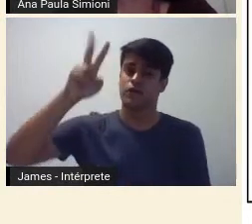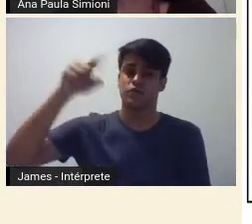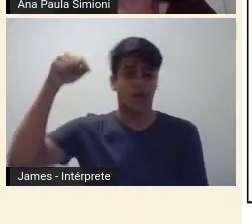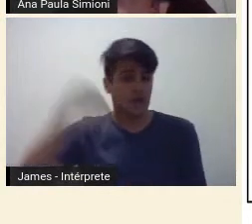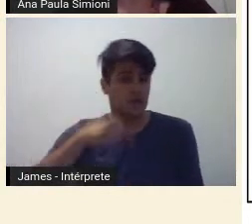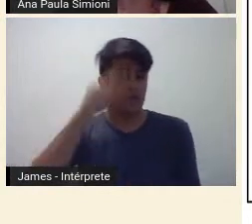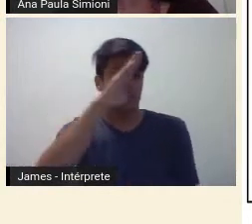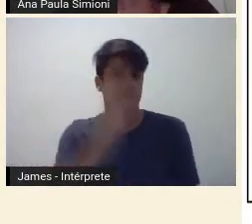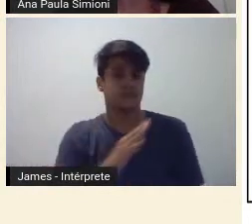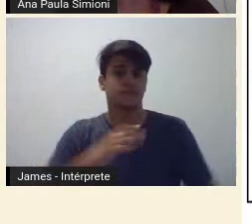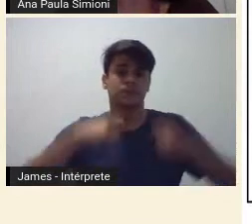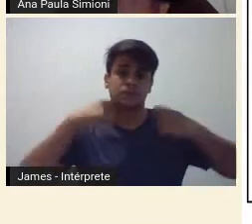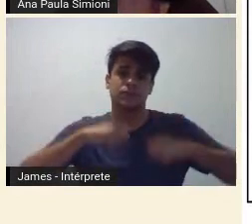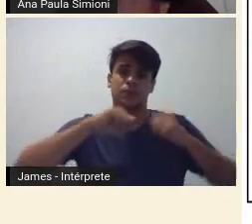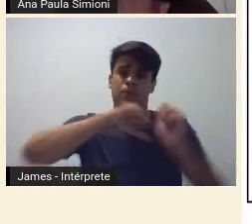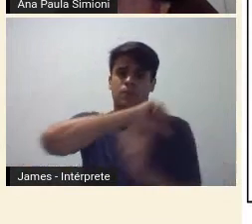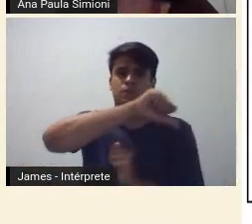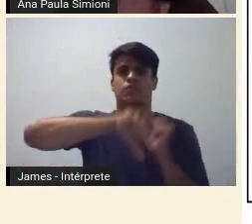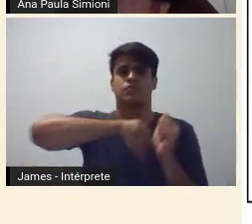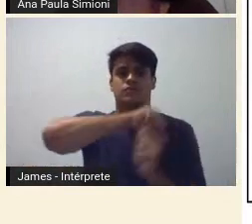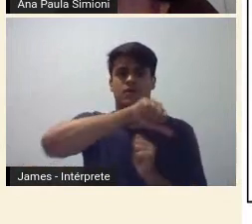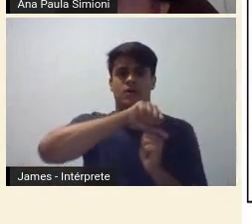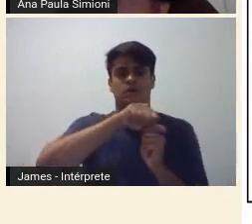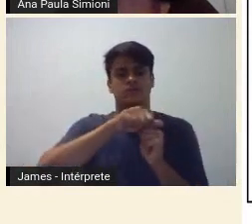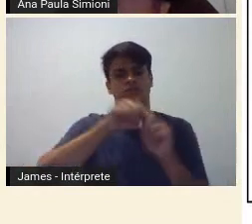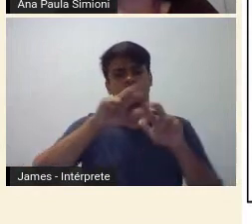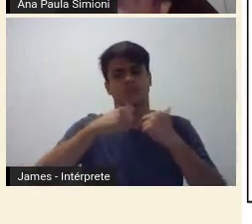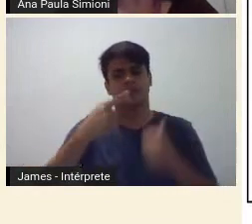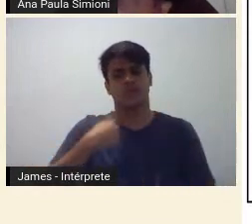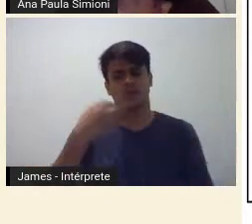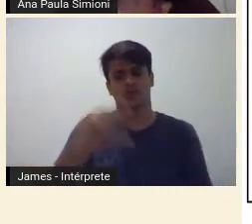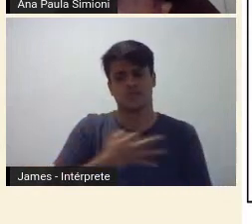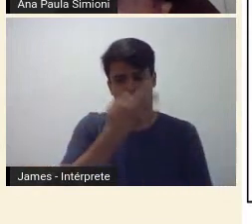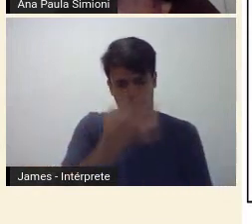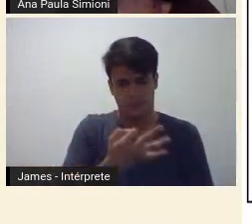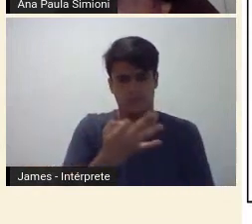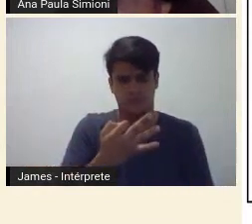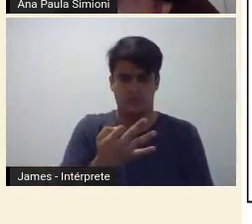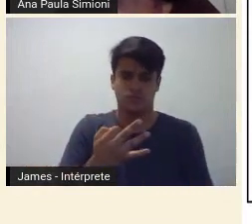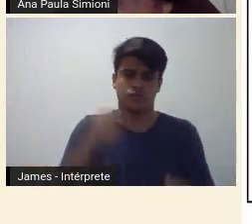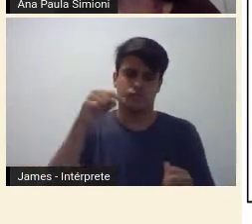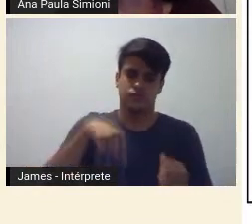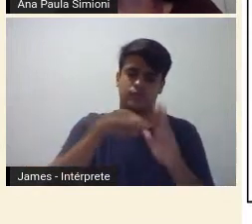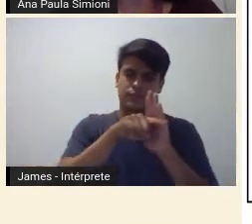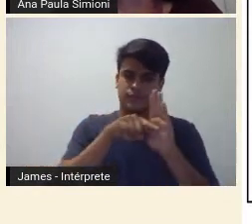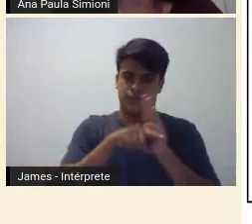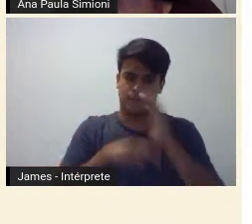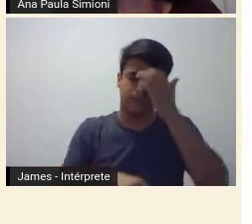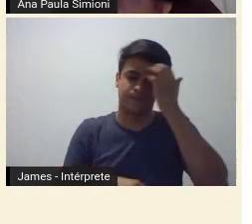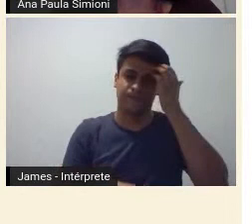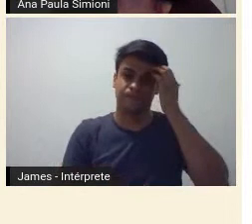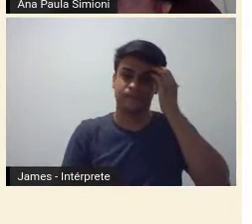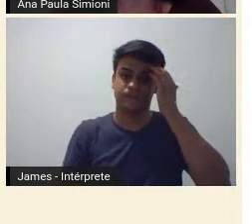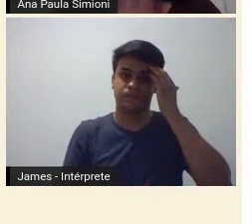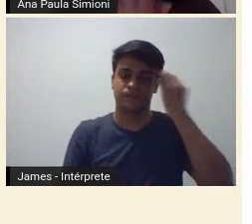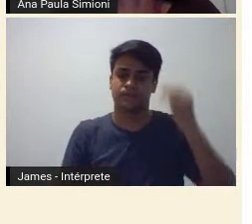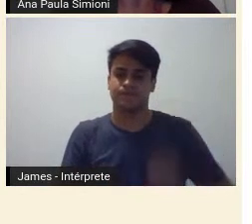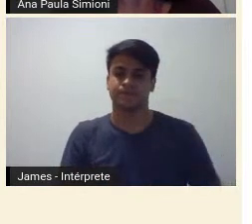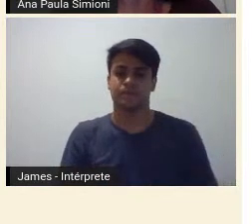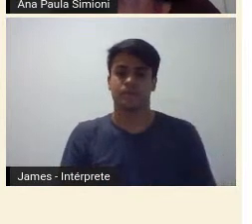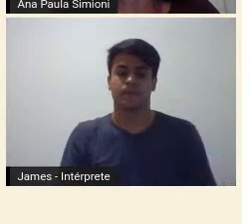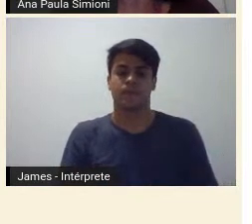historicamente, à luz dos nossos dados e do nosso sistema. Vou pedir para passar. Agora, só para